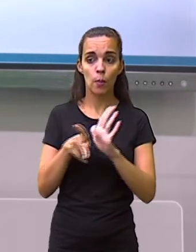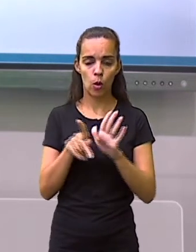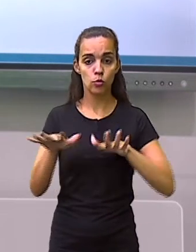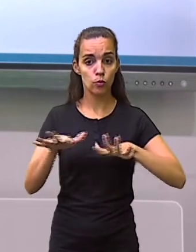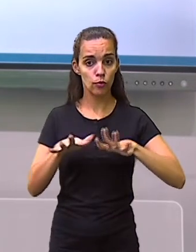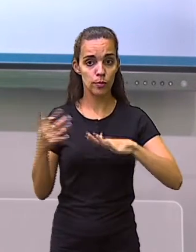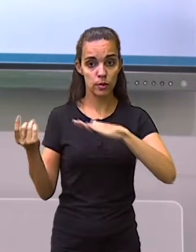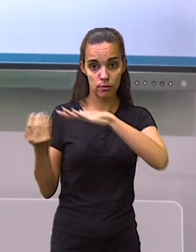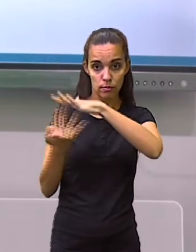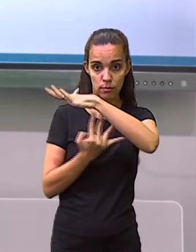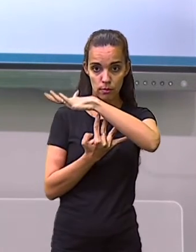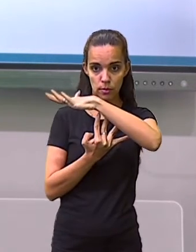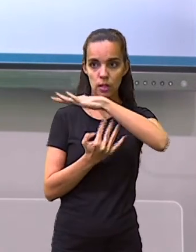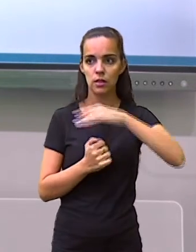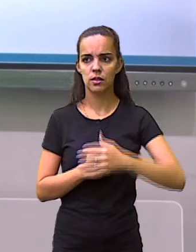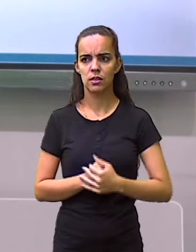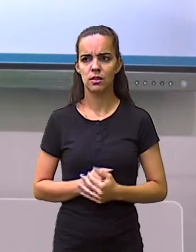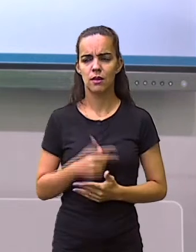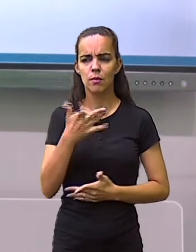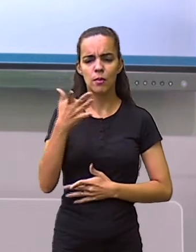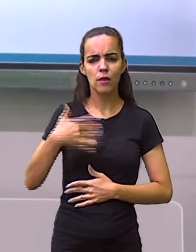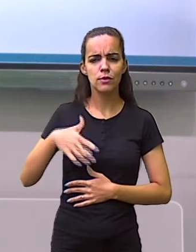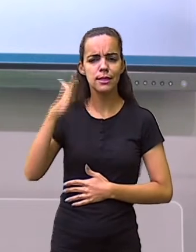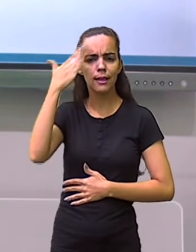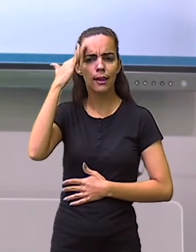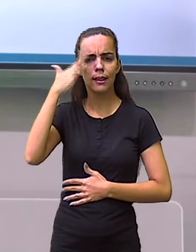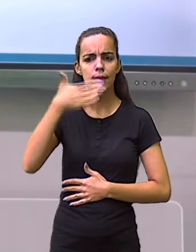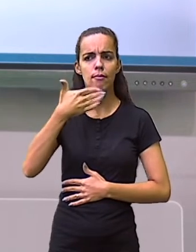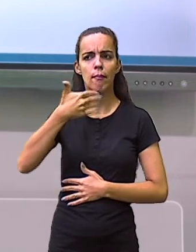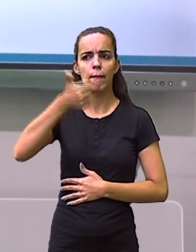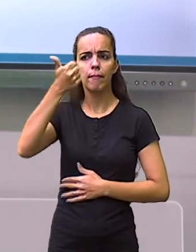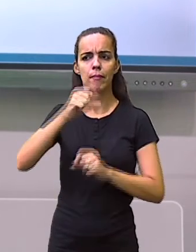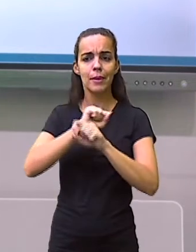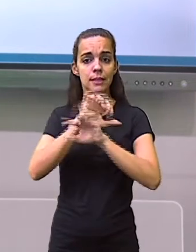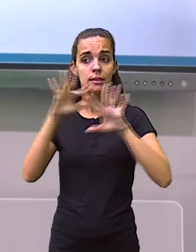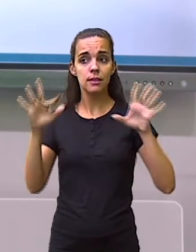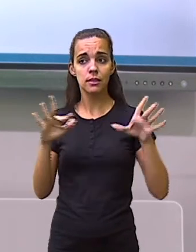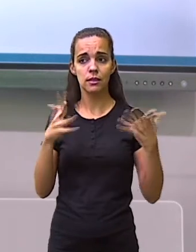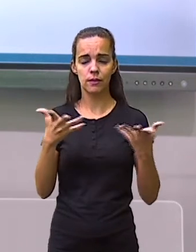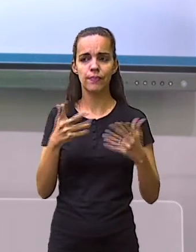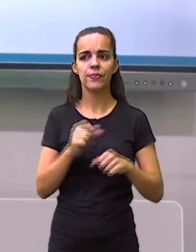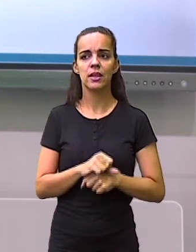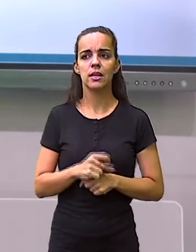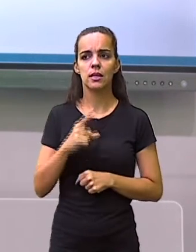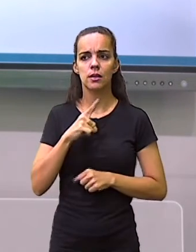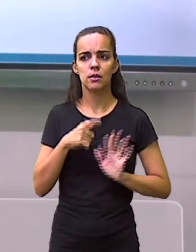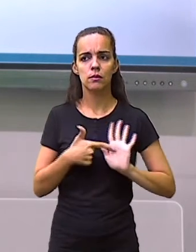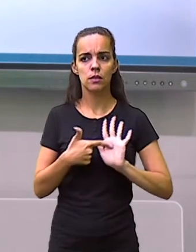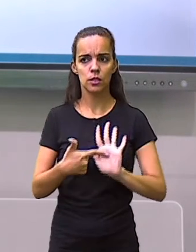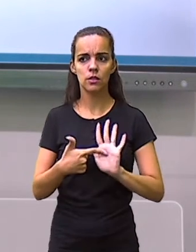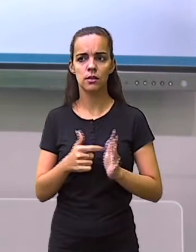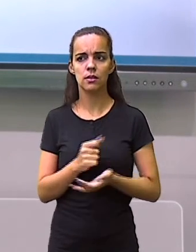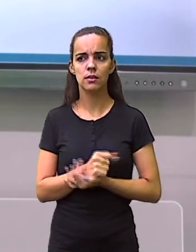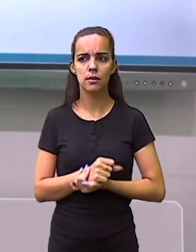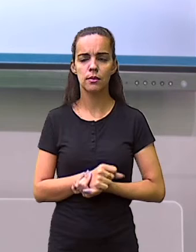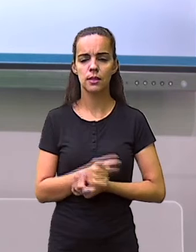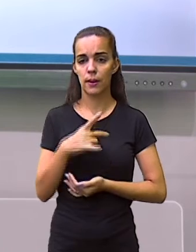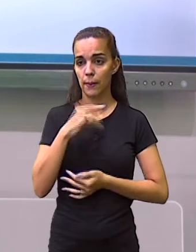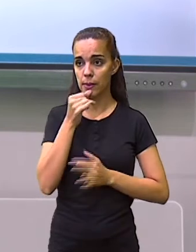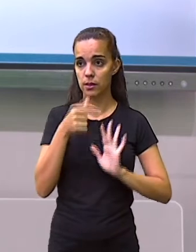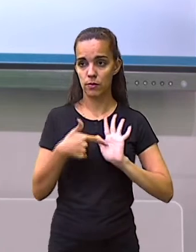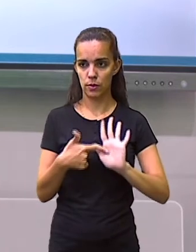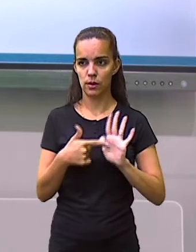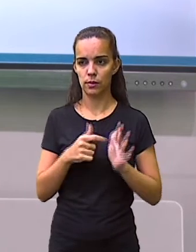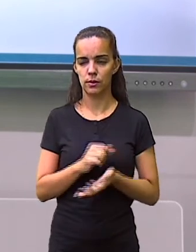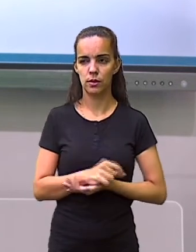migratórios. E para você compreender melhor e não se confundir a respeito destes termos,